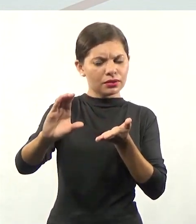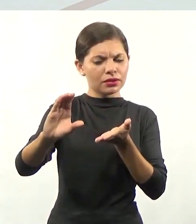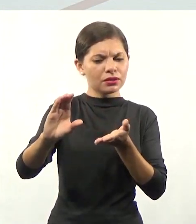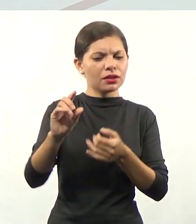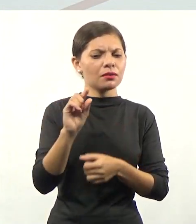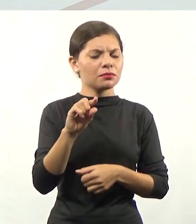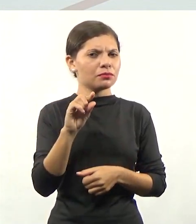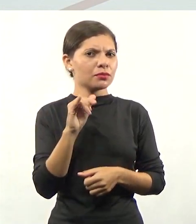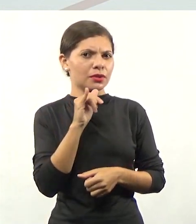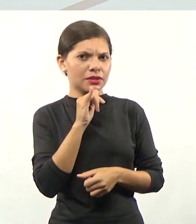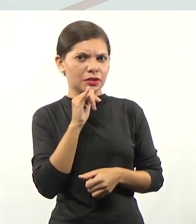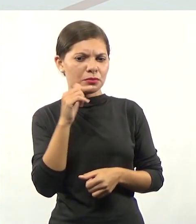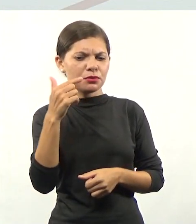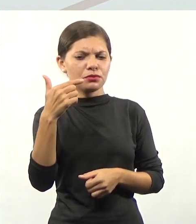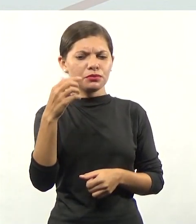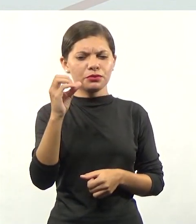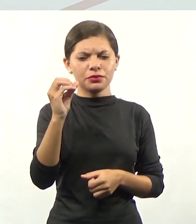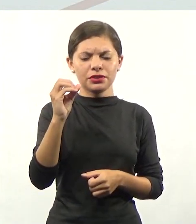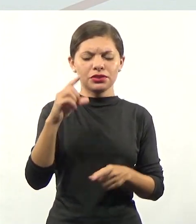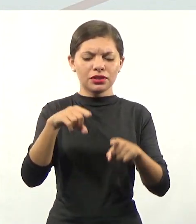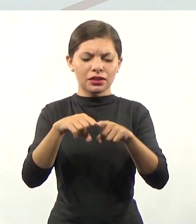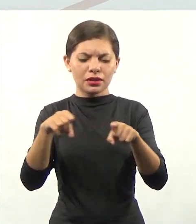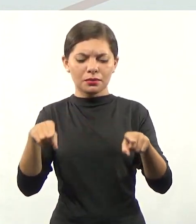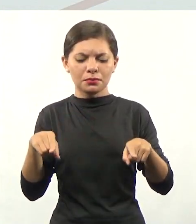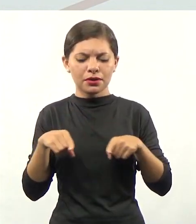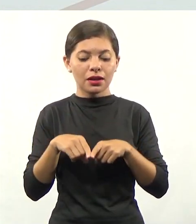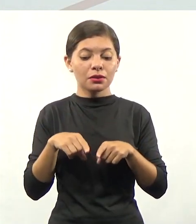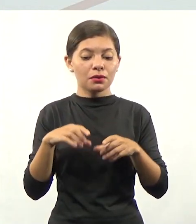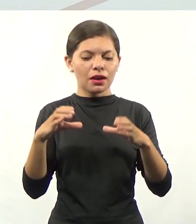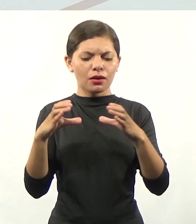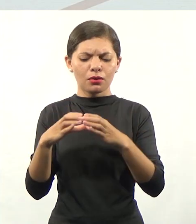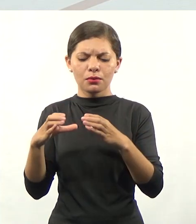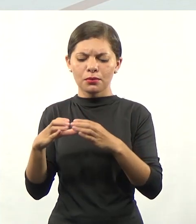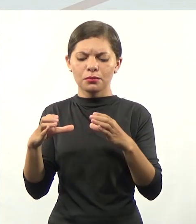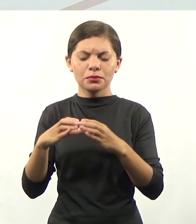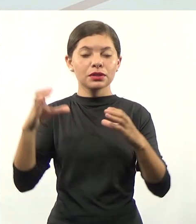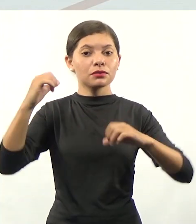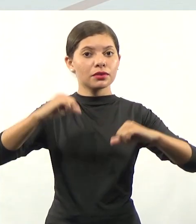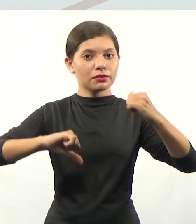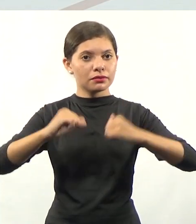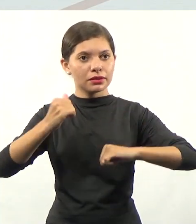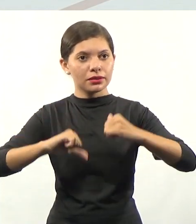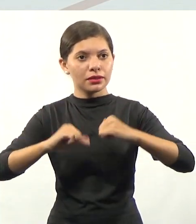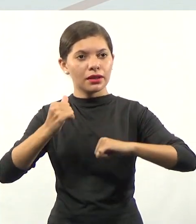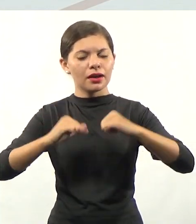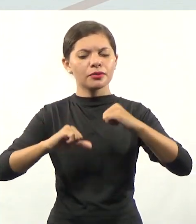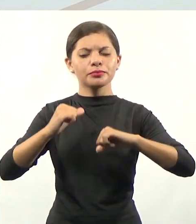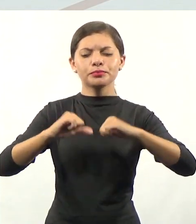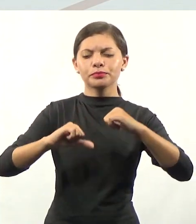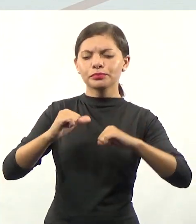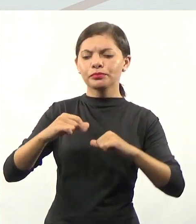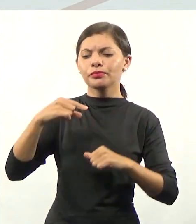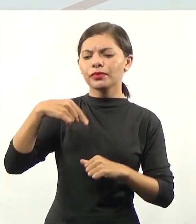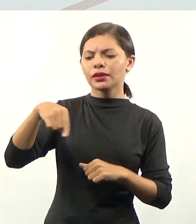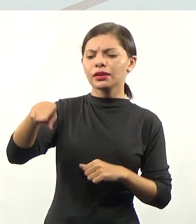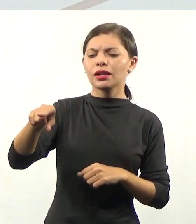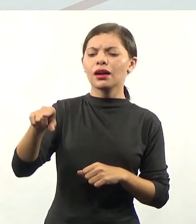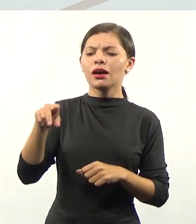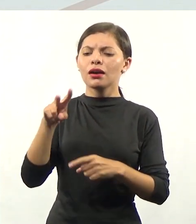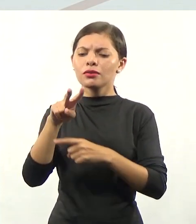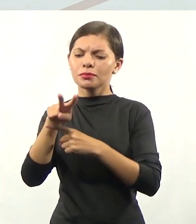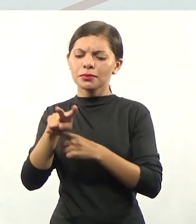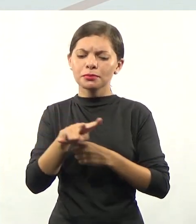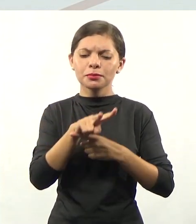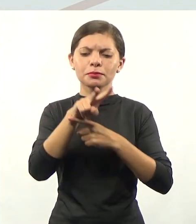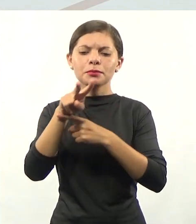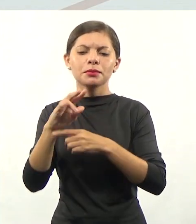disse lá que ia ter 20 laboratórios, aí a comissão avaliativa do Ministério da Educação vai em loco verificar se essa